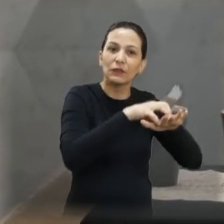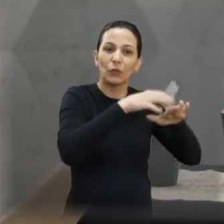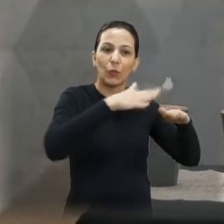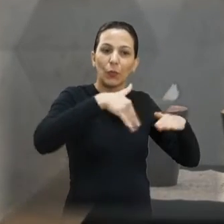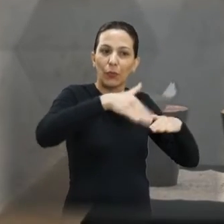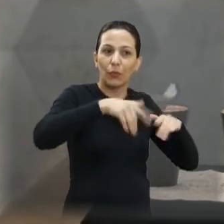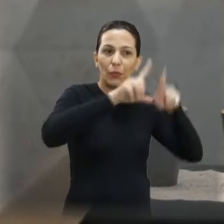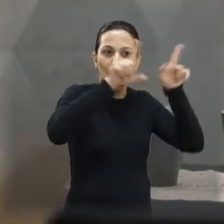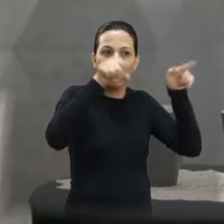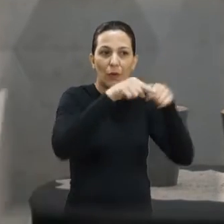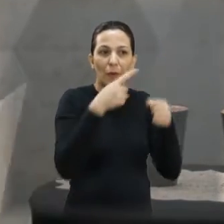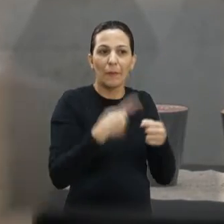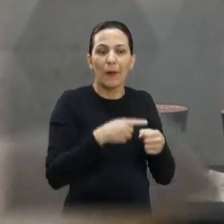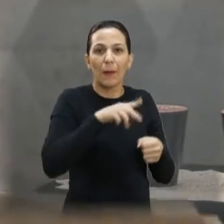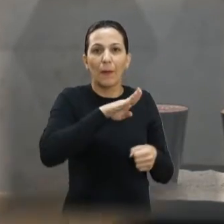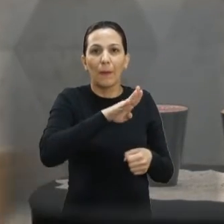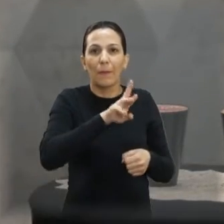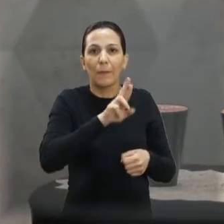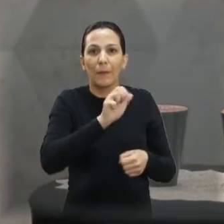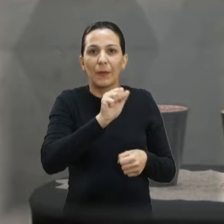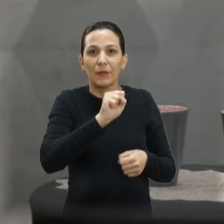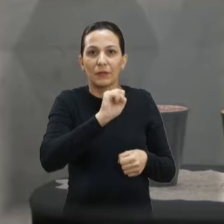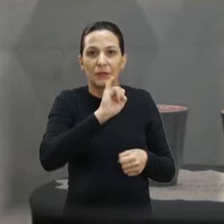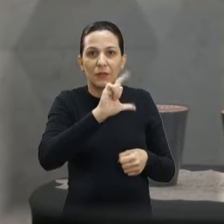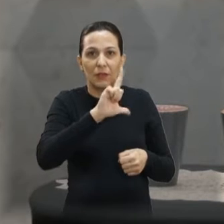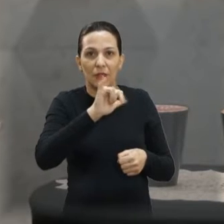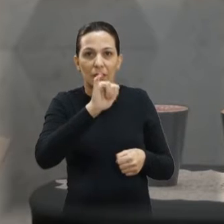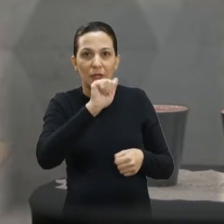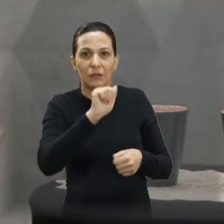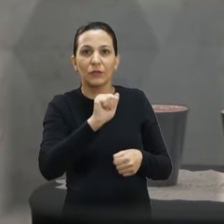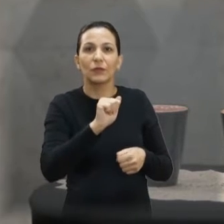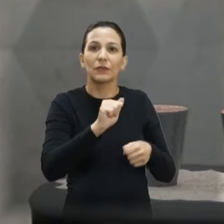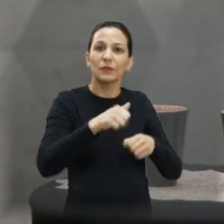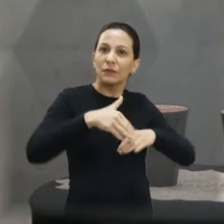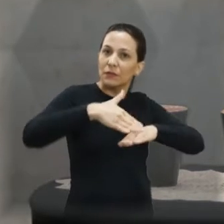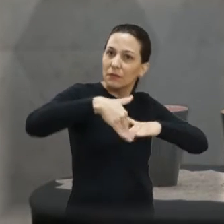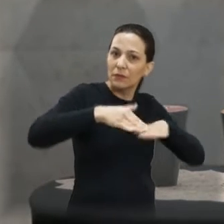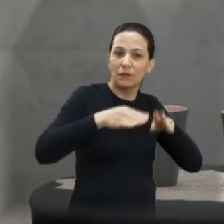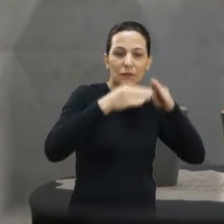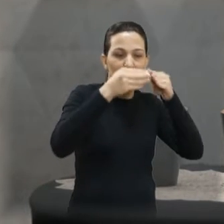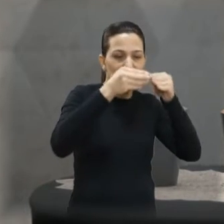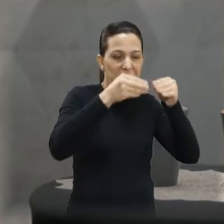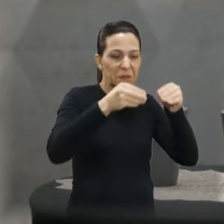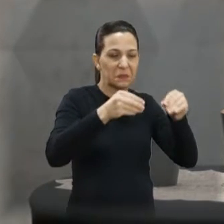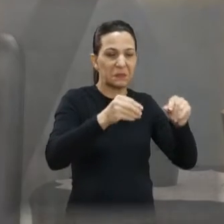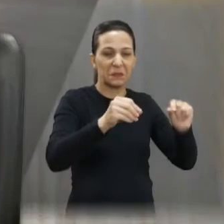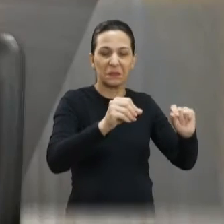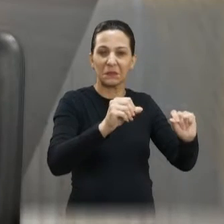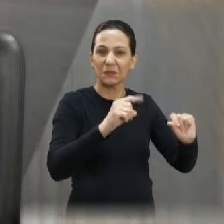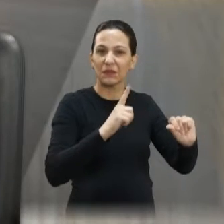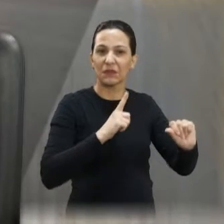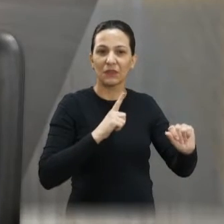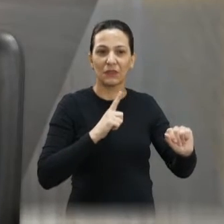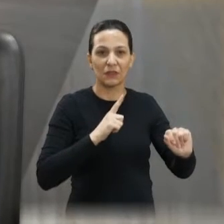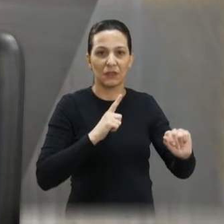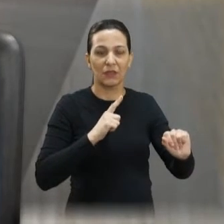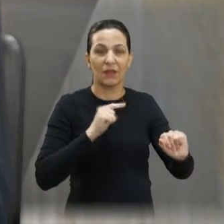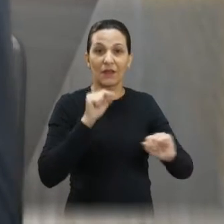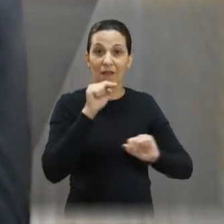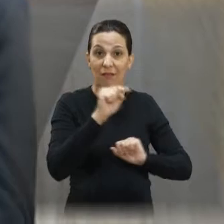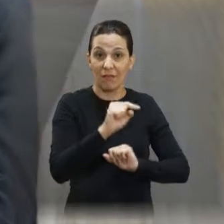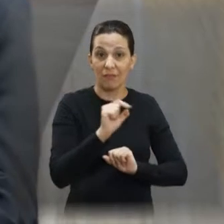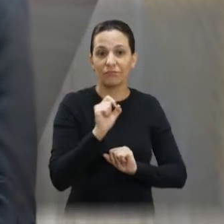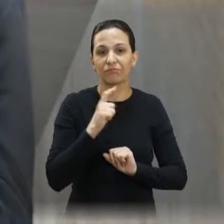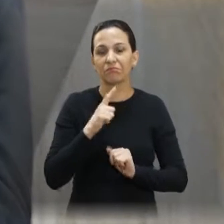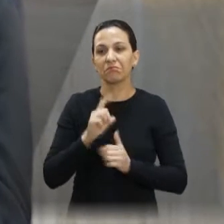Brasília. Ali também tinha problema de pintura desgastada. Ali, quando o pessoal estava na Avenida Humberto Malavota, que